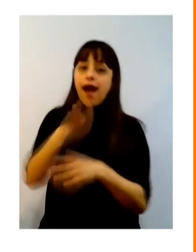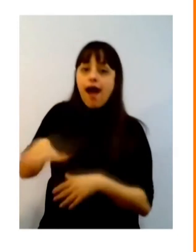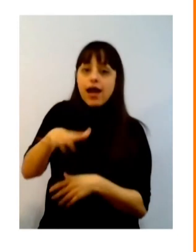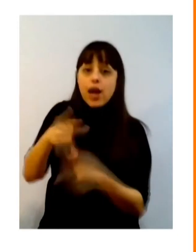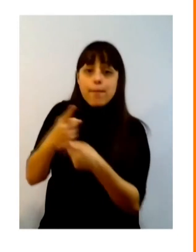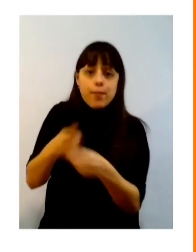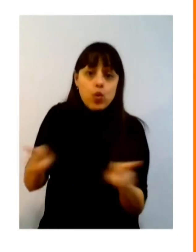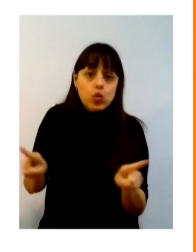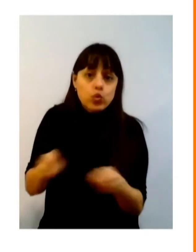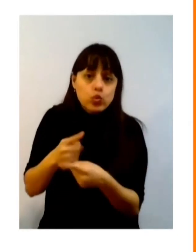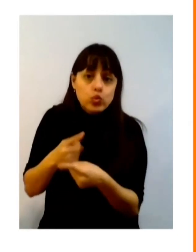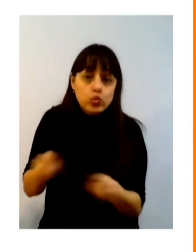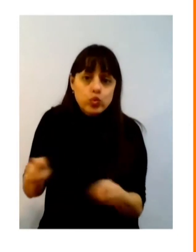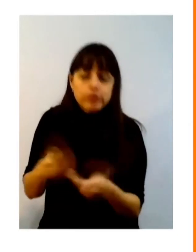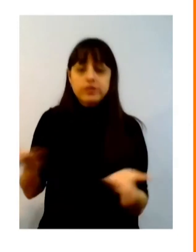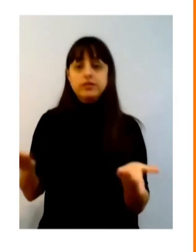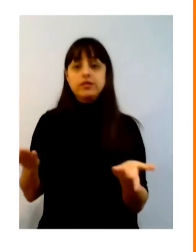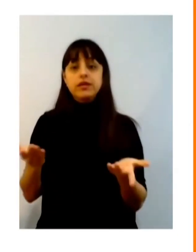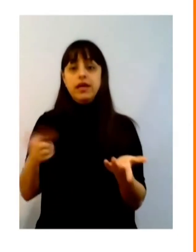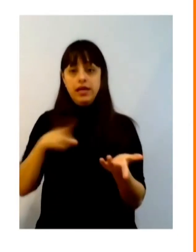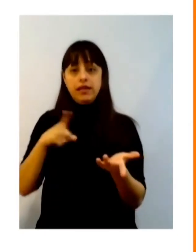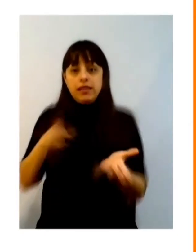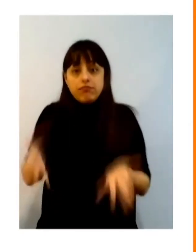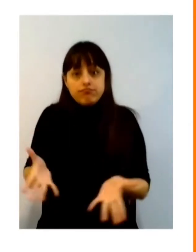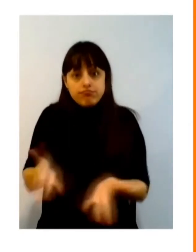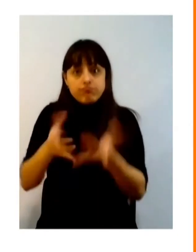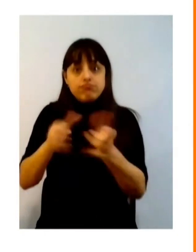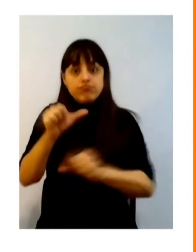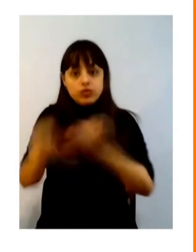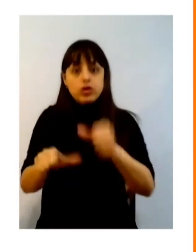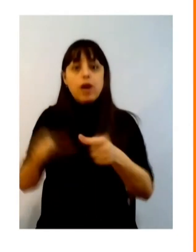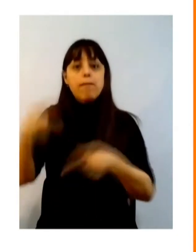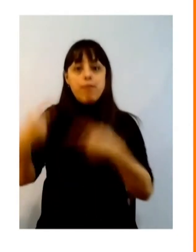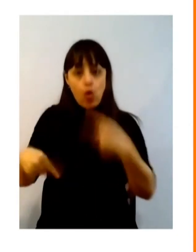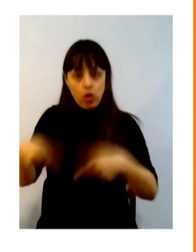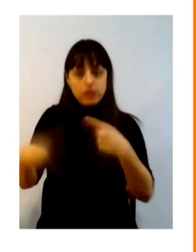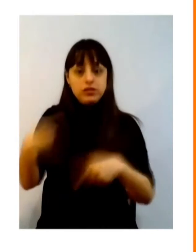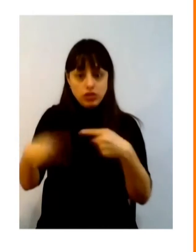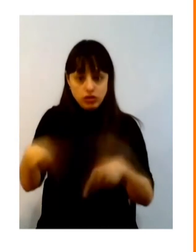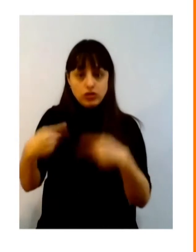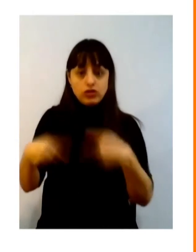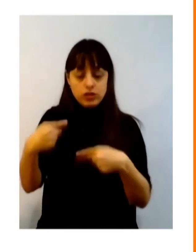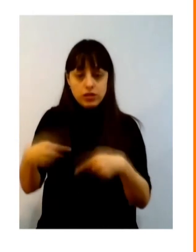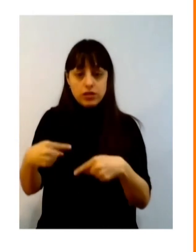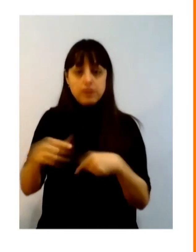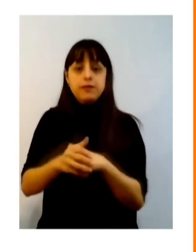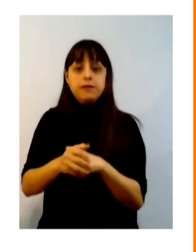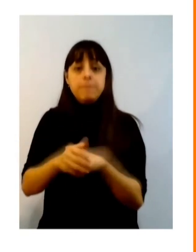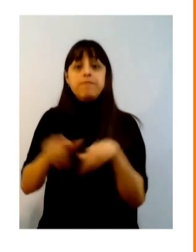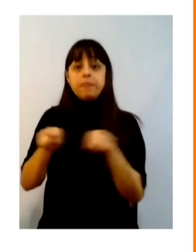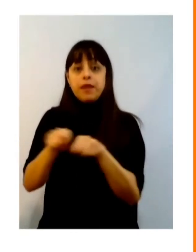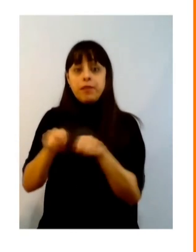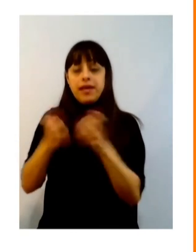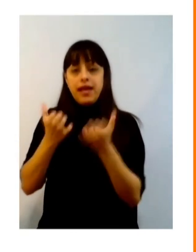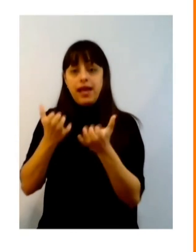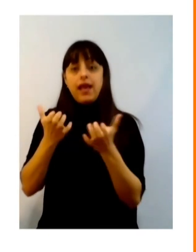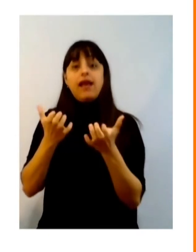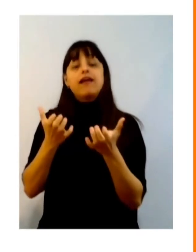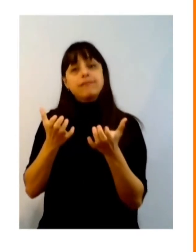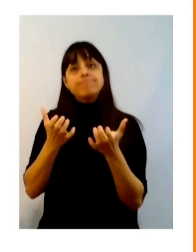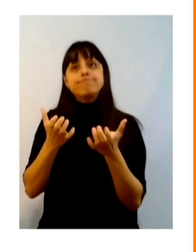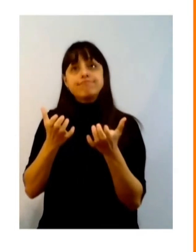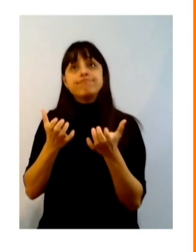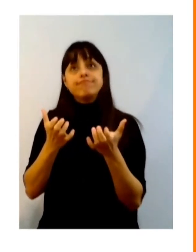da música, por exemplo, para fazer essas transformações políticas, para empoderar, etc, etc. E, finalmente, eu gostaria de abordar